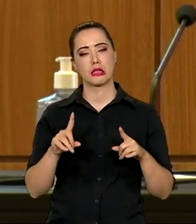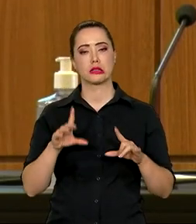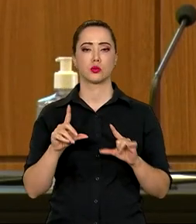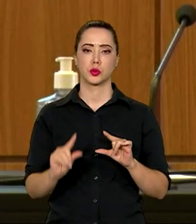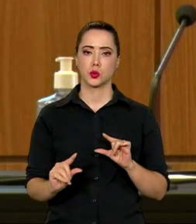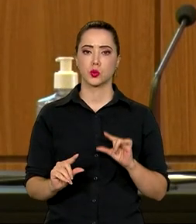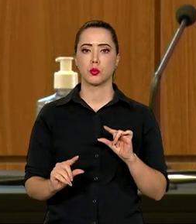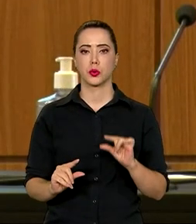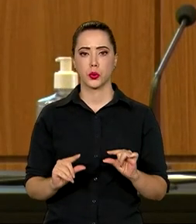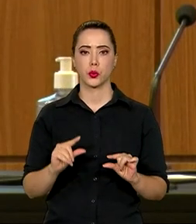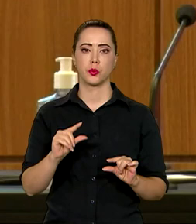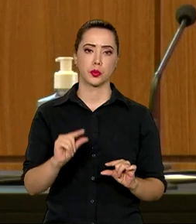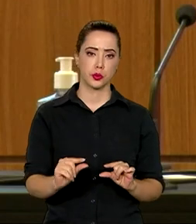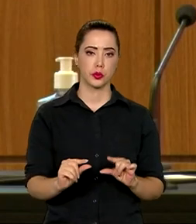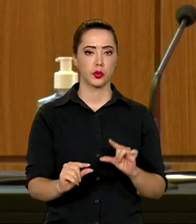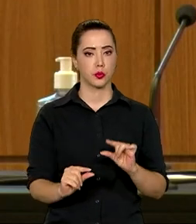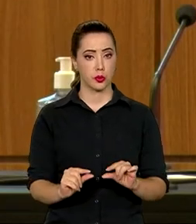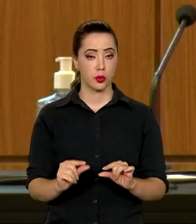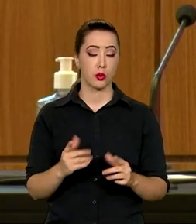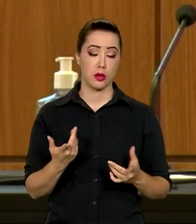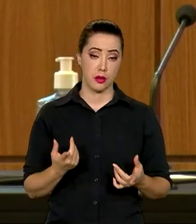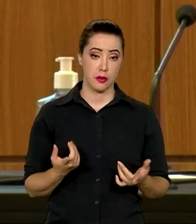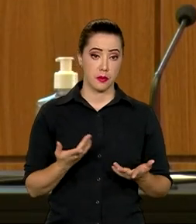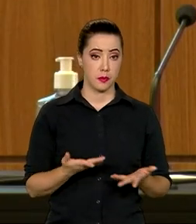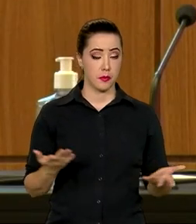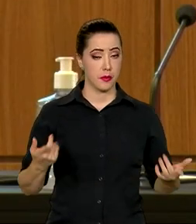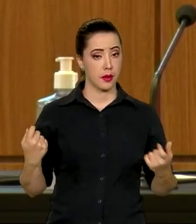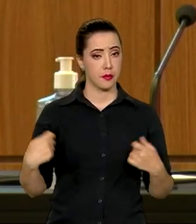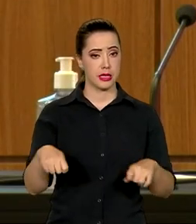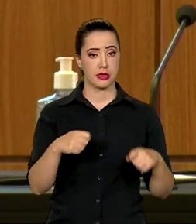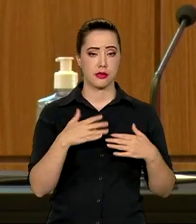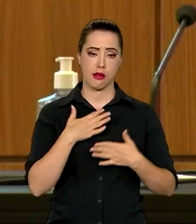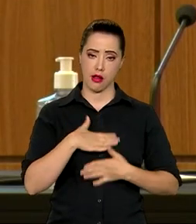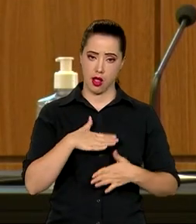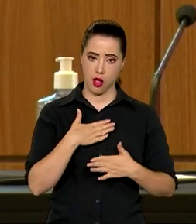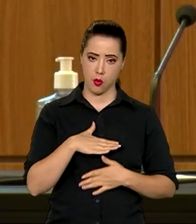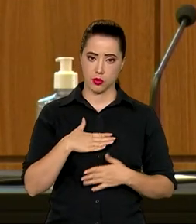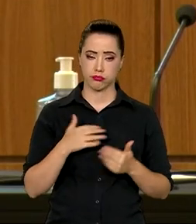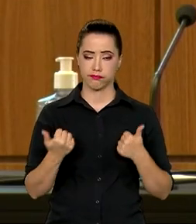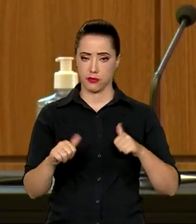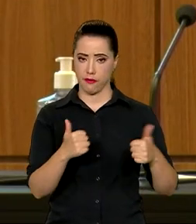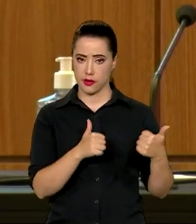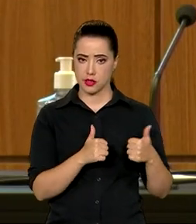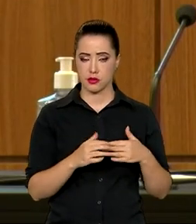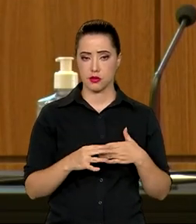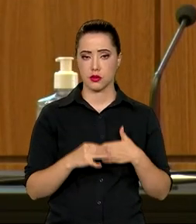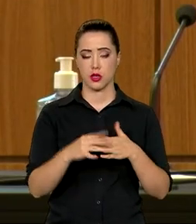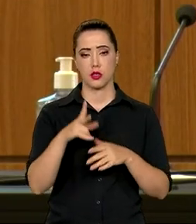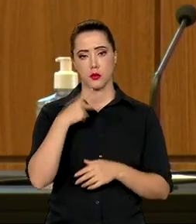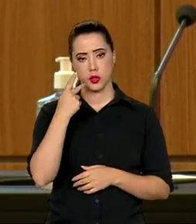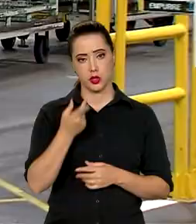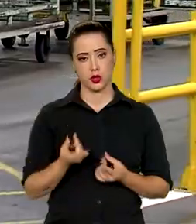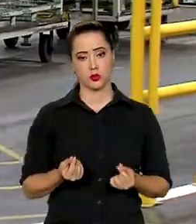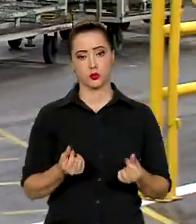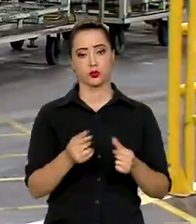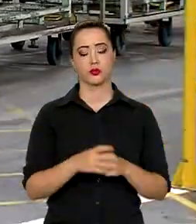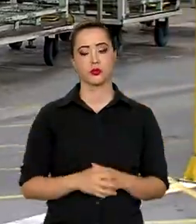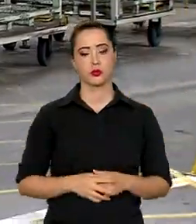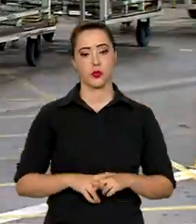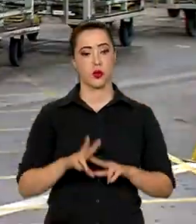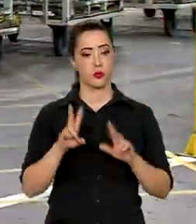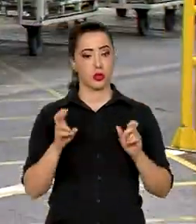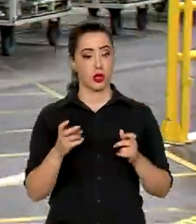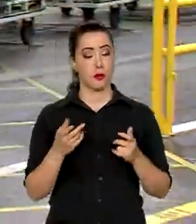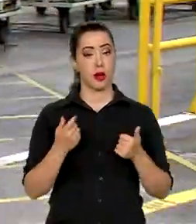expectativa de inflações com reancoragem parcial, demanda serenidade e moderação na condução da política monetária. Sobre o